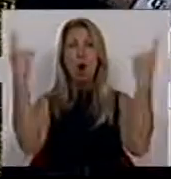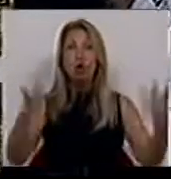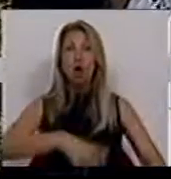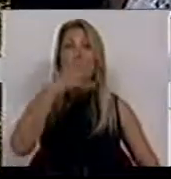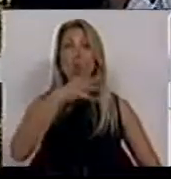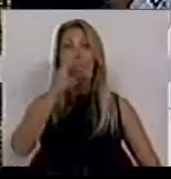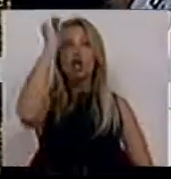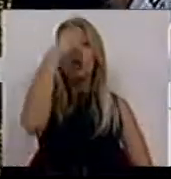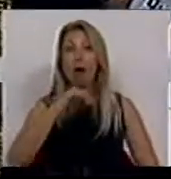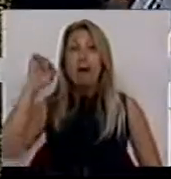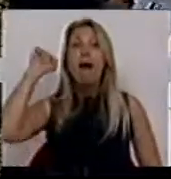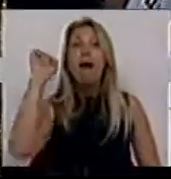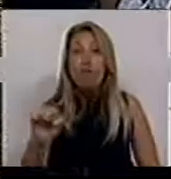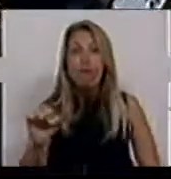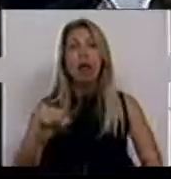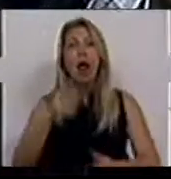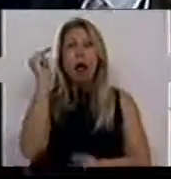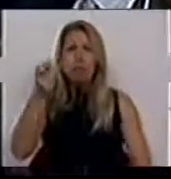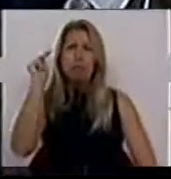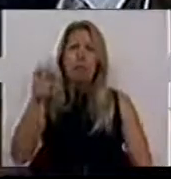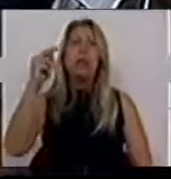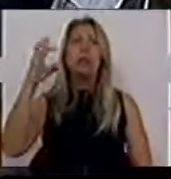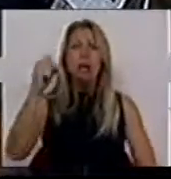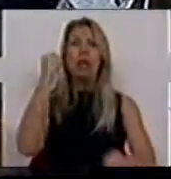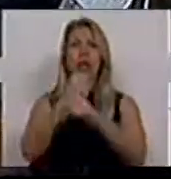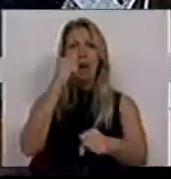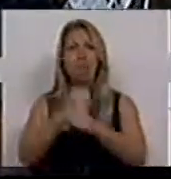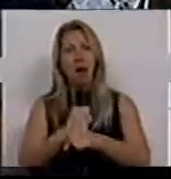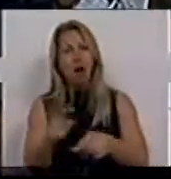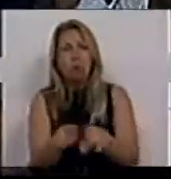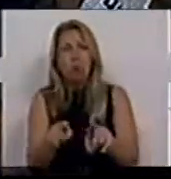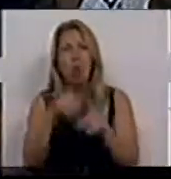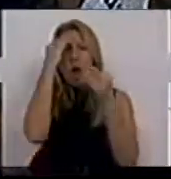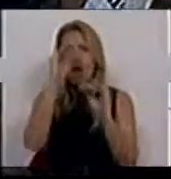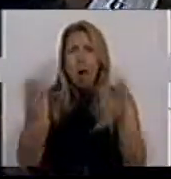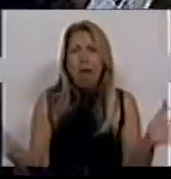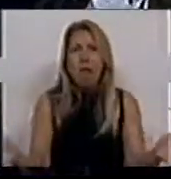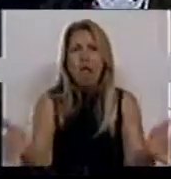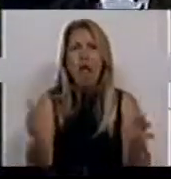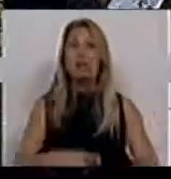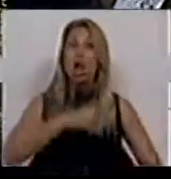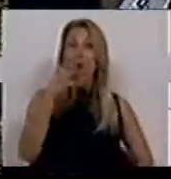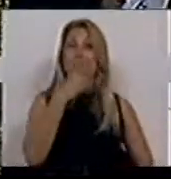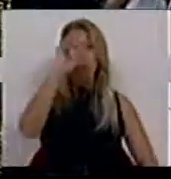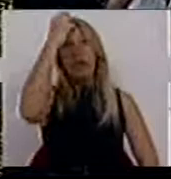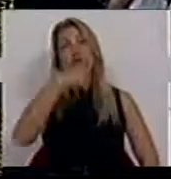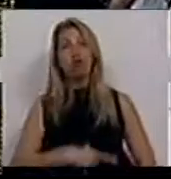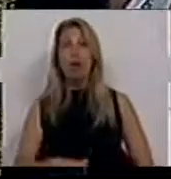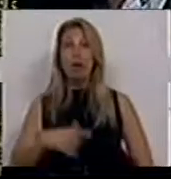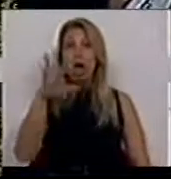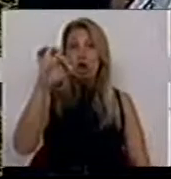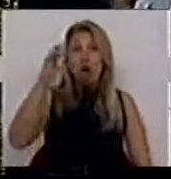serviço enquanto educadoras de infância, contando a sua história de 18 anos de serviço enquanto assistentes